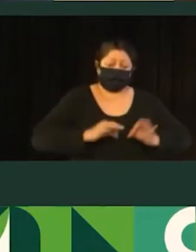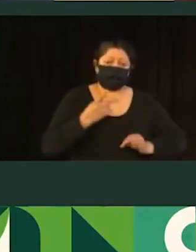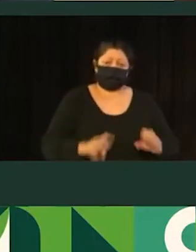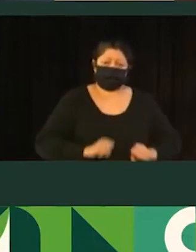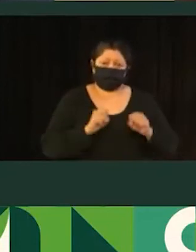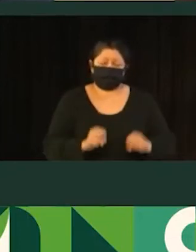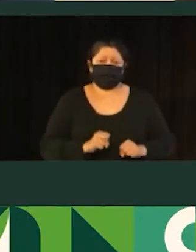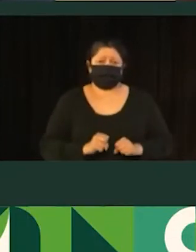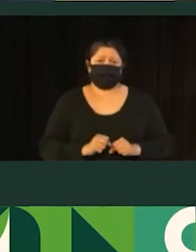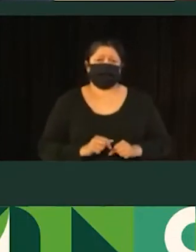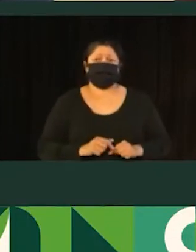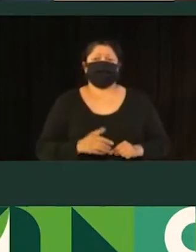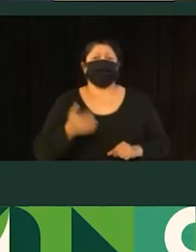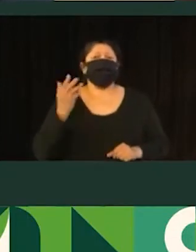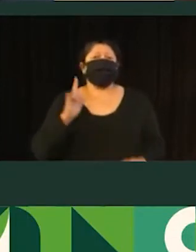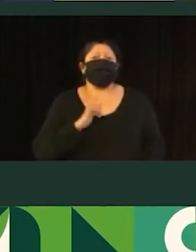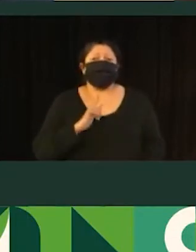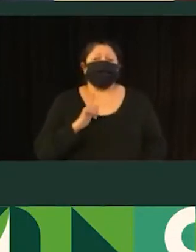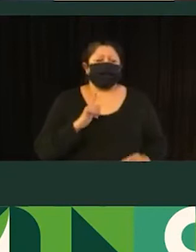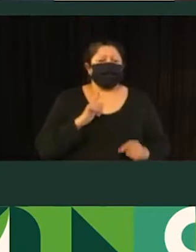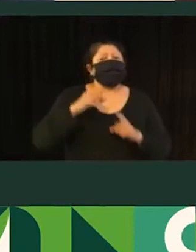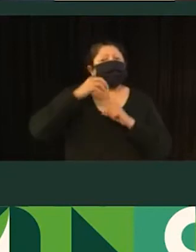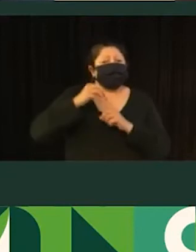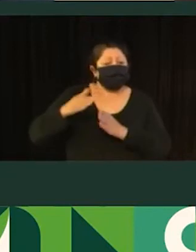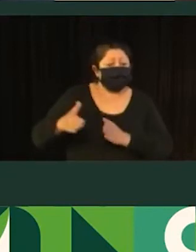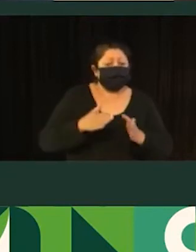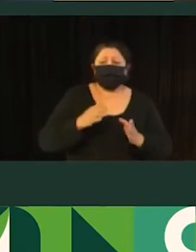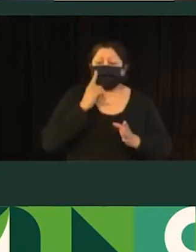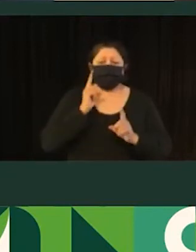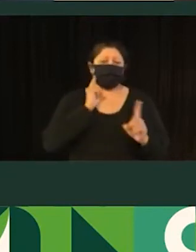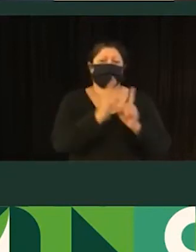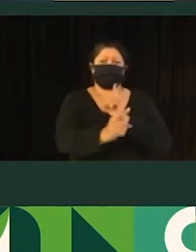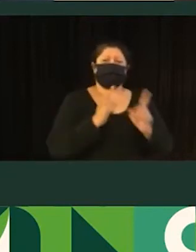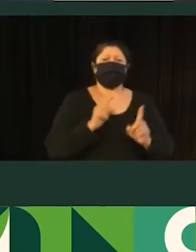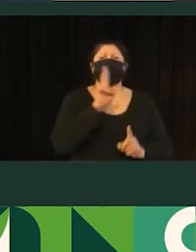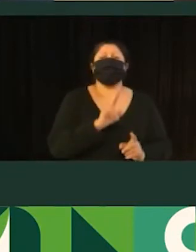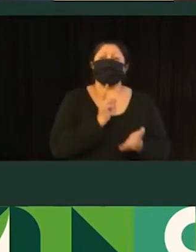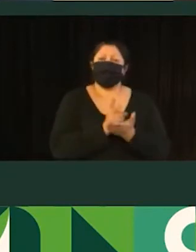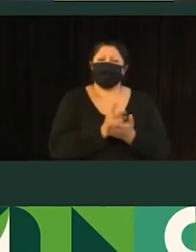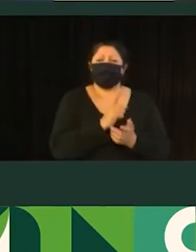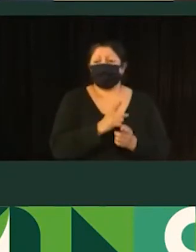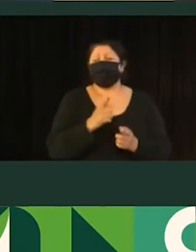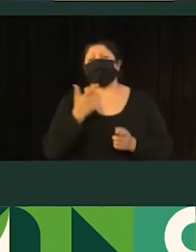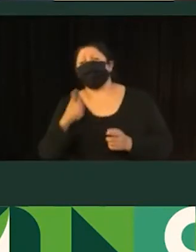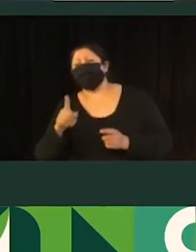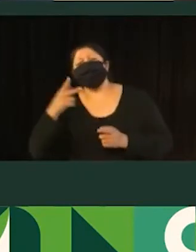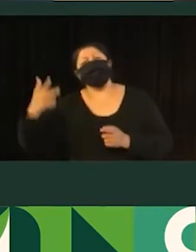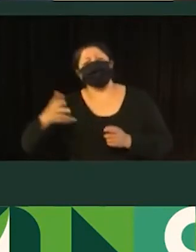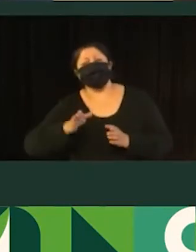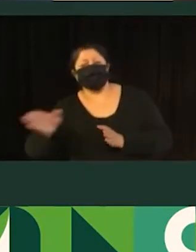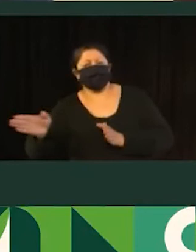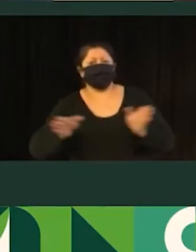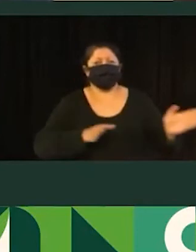ali, no momento em a gente tem uma via arterial, ela prioriza a mobilidade em detrimento da acessibilidade. A coletora, ela tenta conciliar os dois